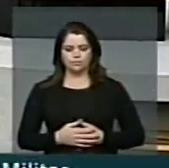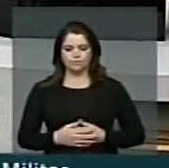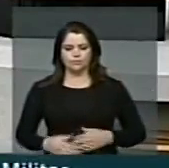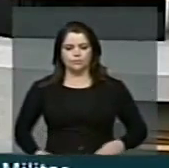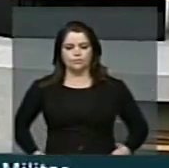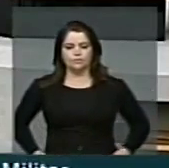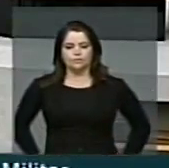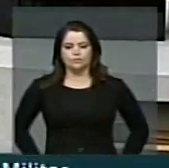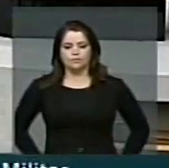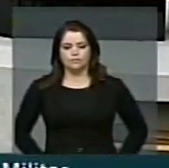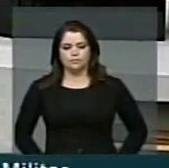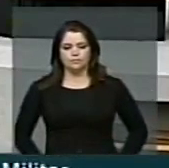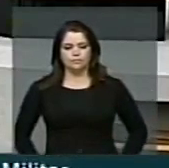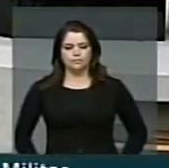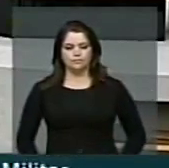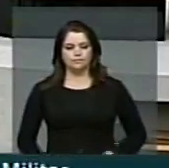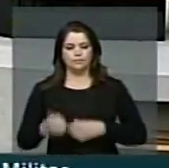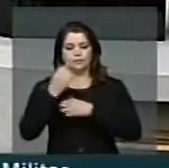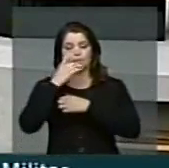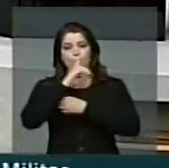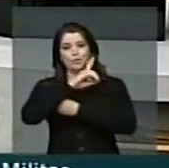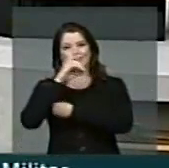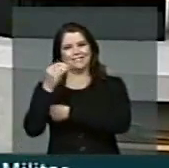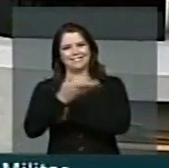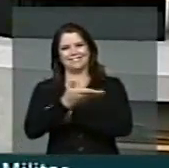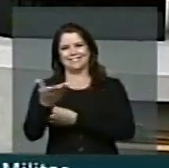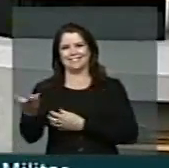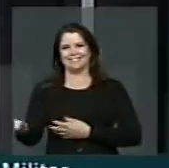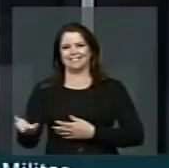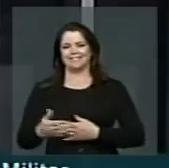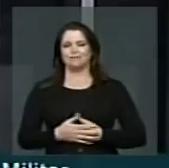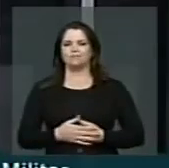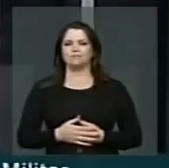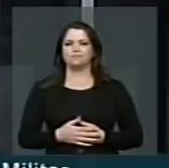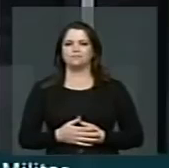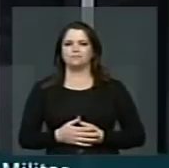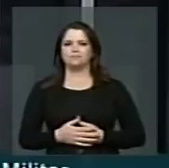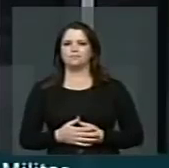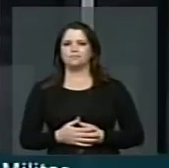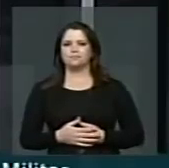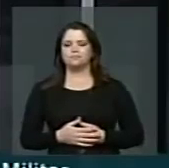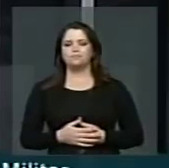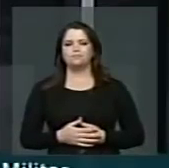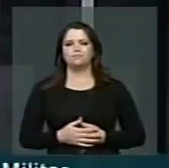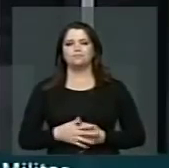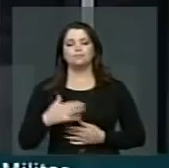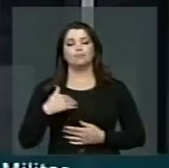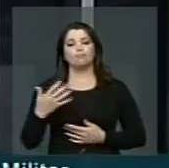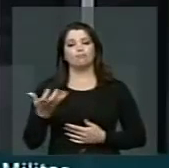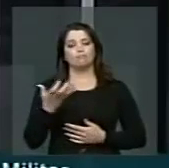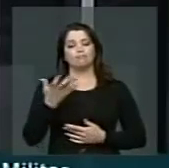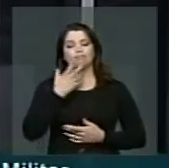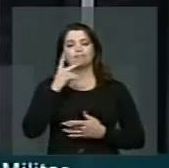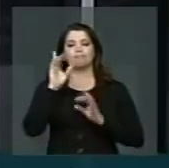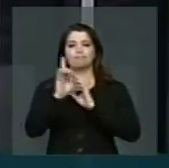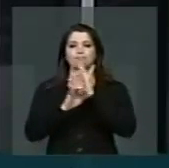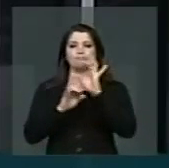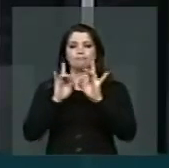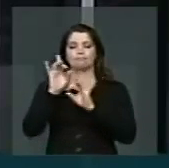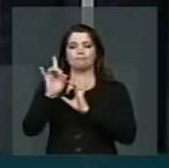Bom dia a todos e a todas. Quero aqui de maneira especial